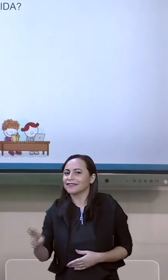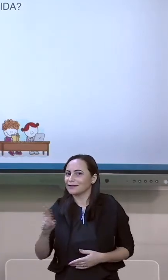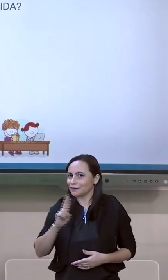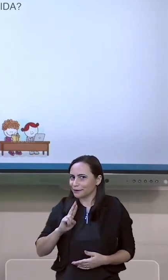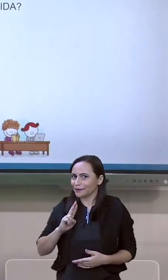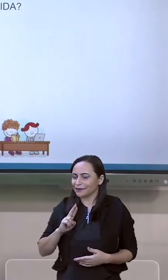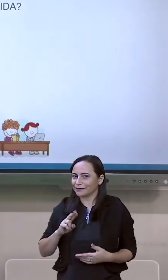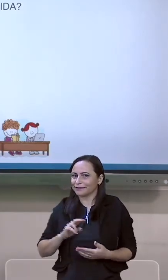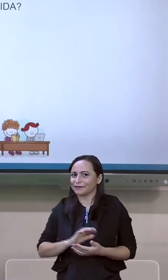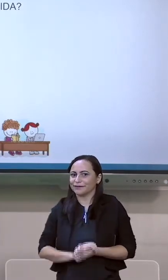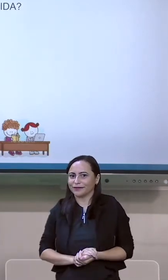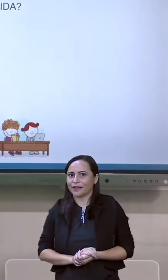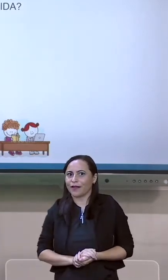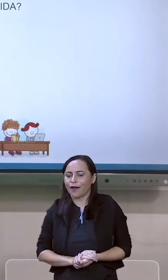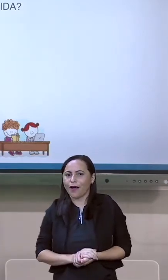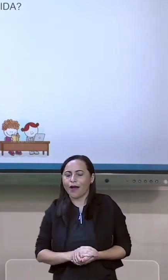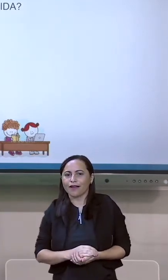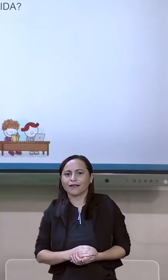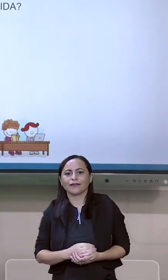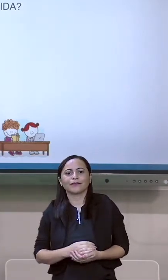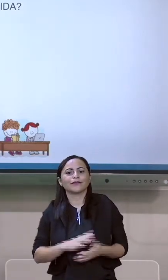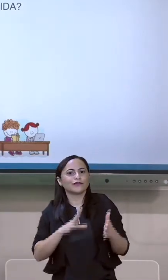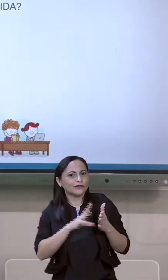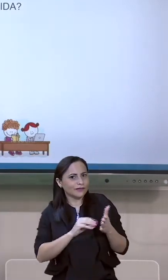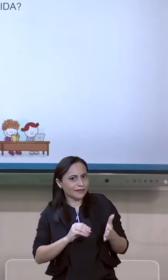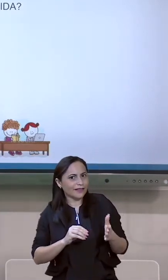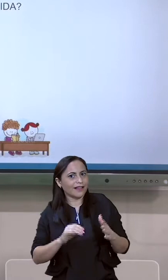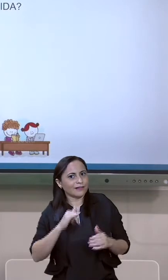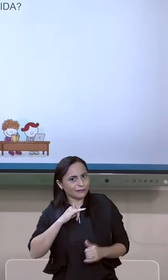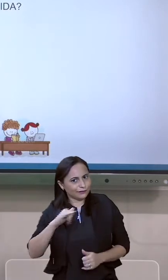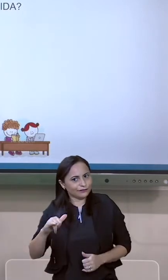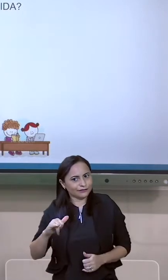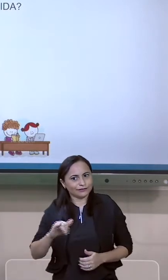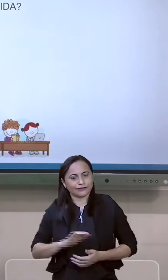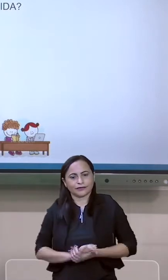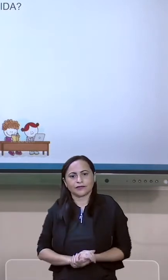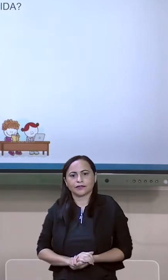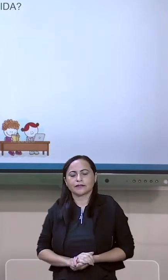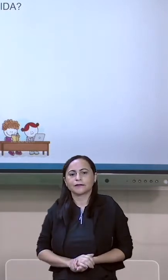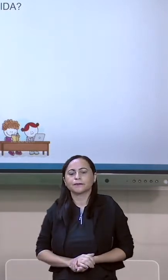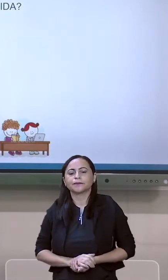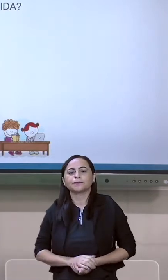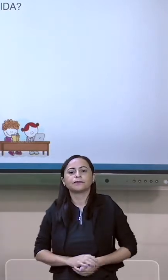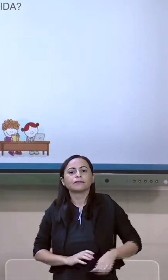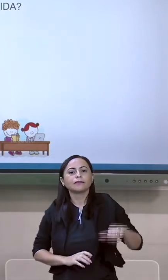perguntas de acordo lá com a nossa notícia. Vamos lá? Letra A.